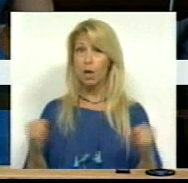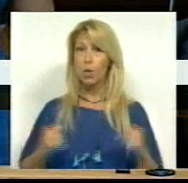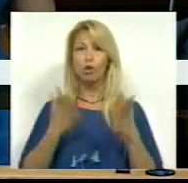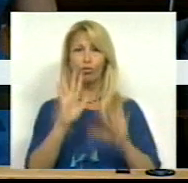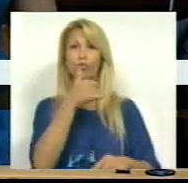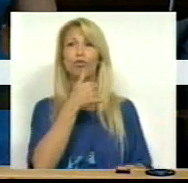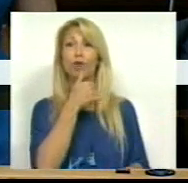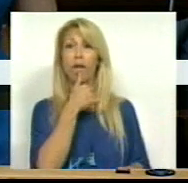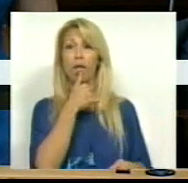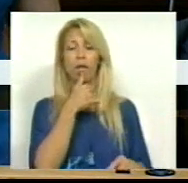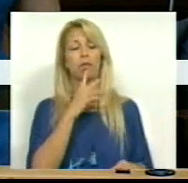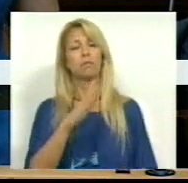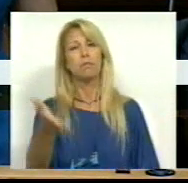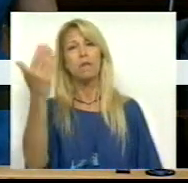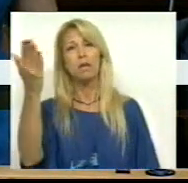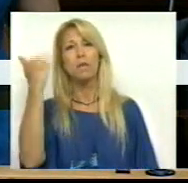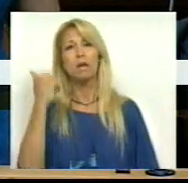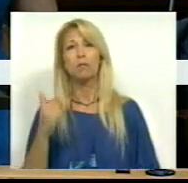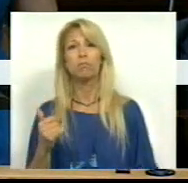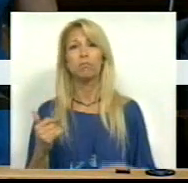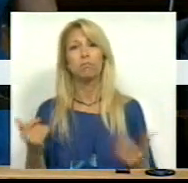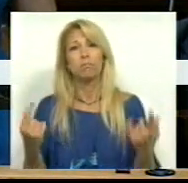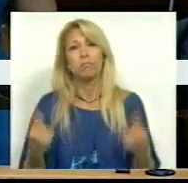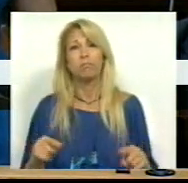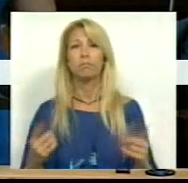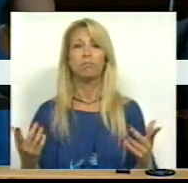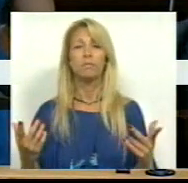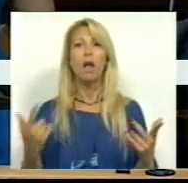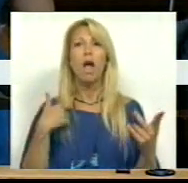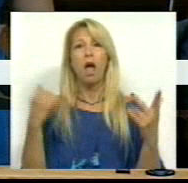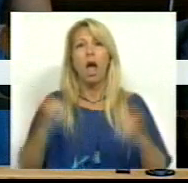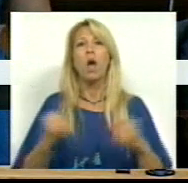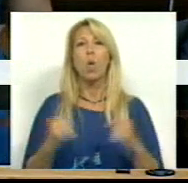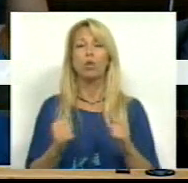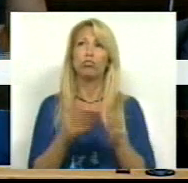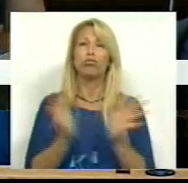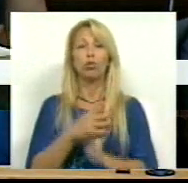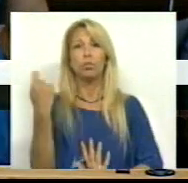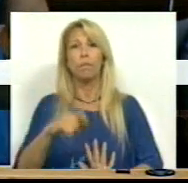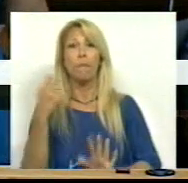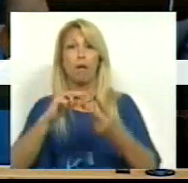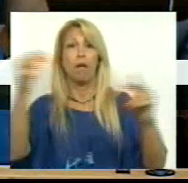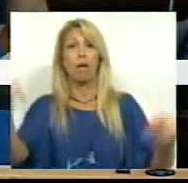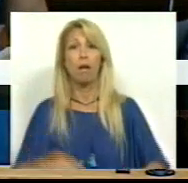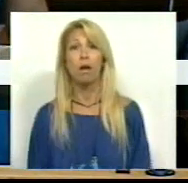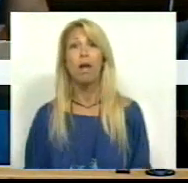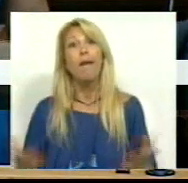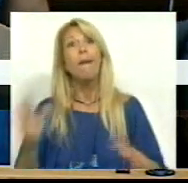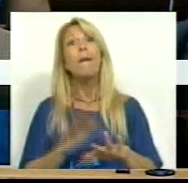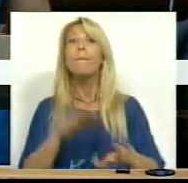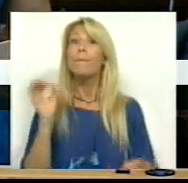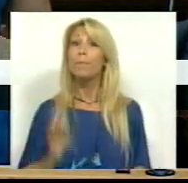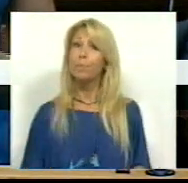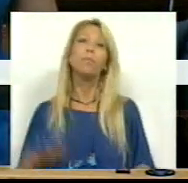estabelecido está longe de merecer o acordo da totalidade dos autarquias. Por isso, entendemos que